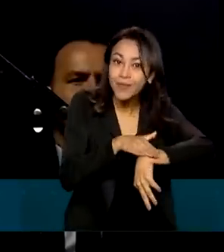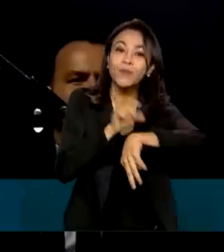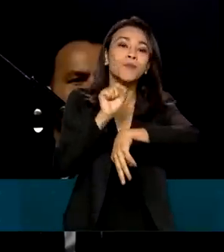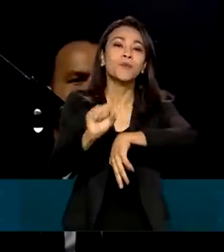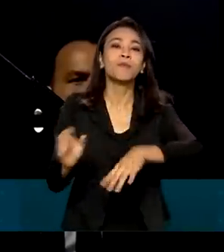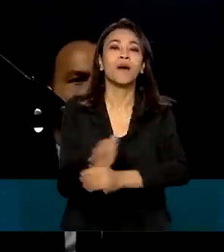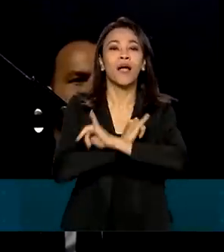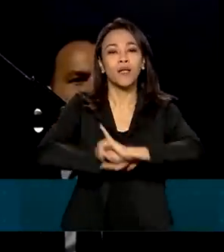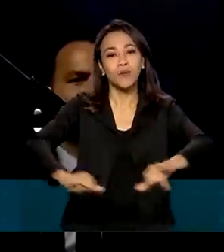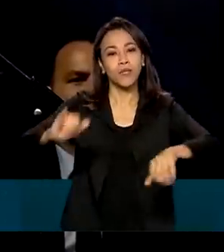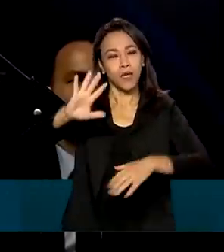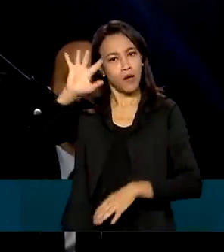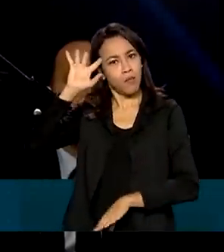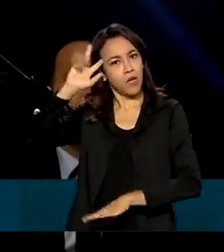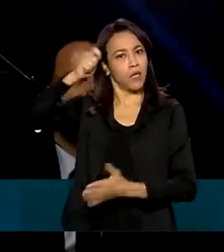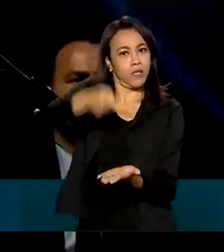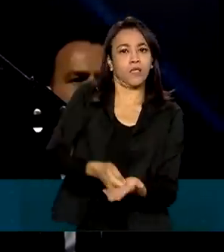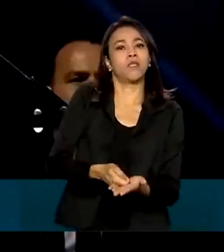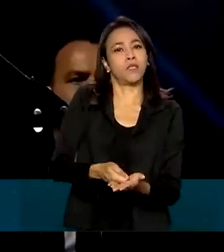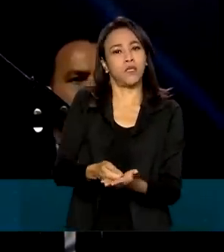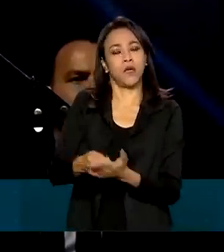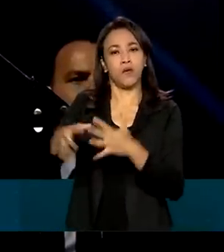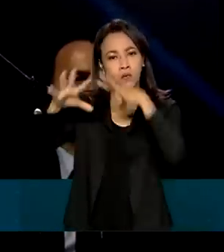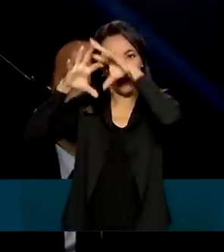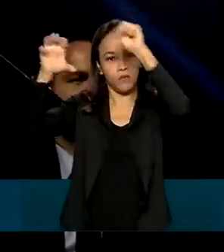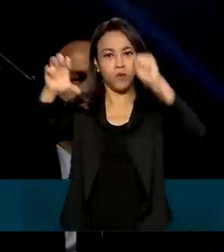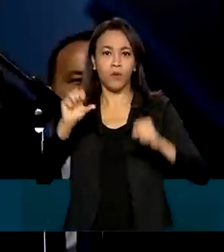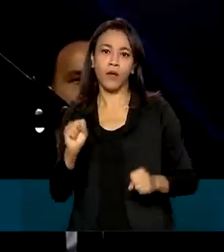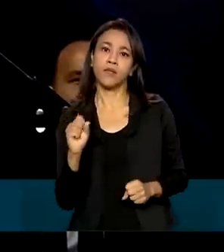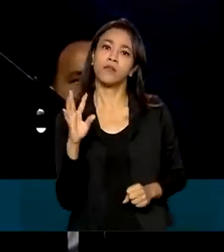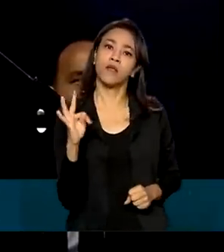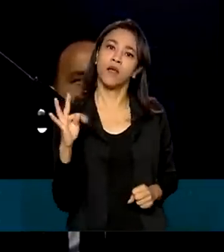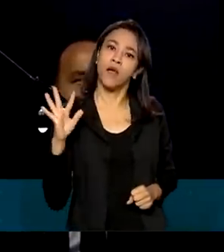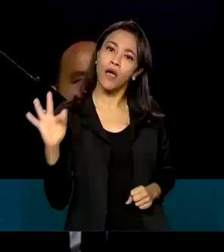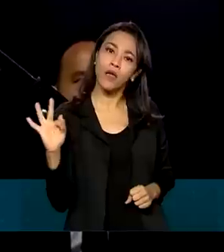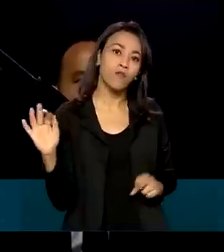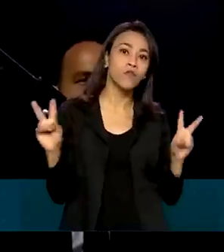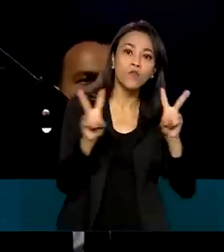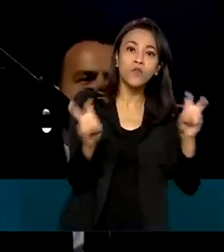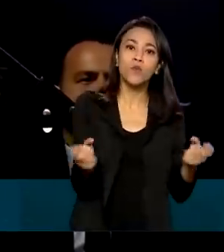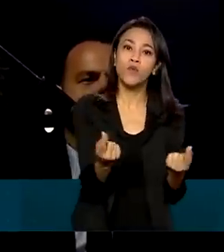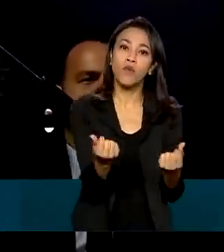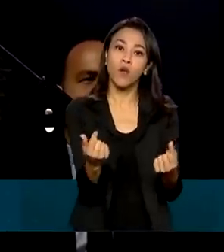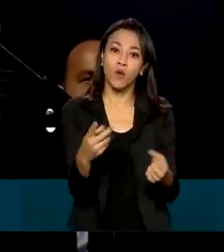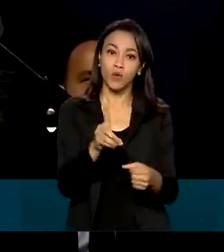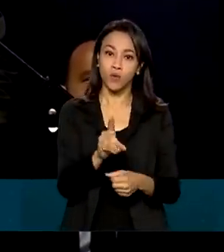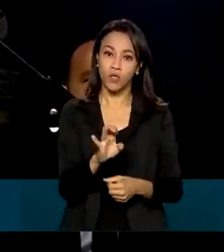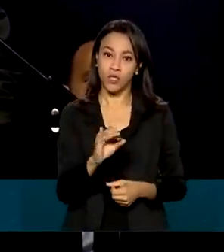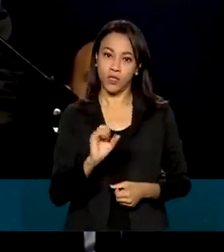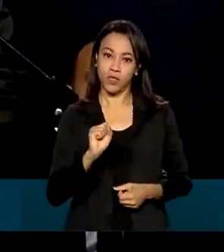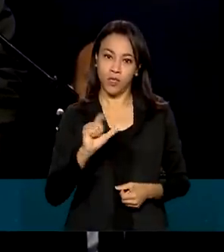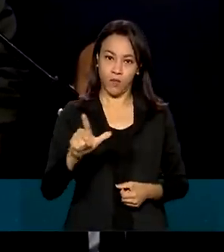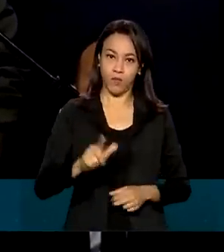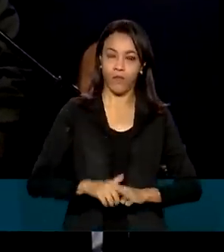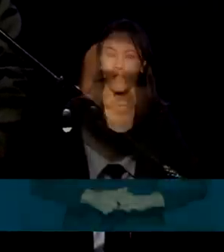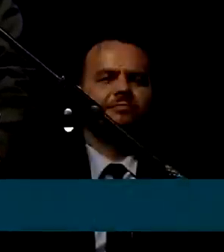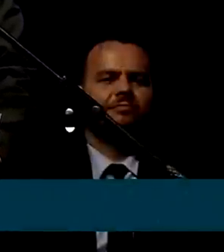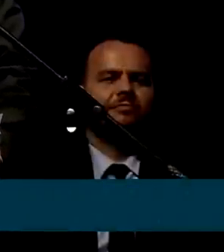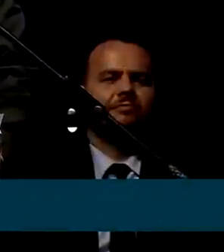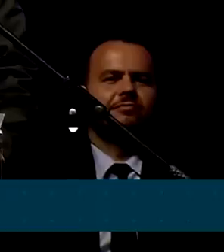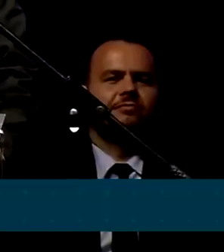anunciar uma decisão liminar do Supremo Tribunal Federal sobre o preço do diesel. Ajuizamos a ação,